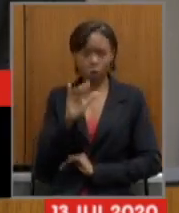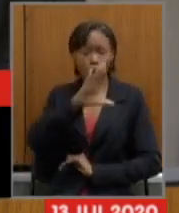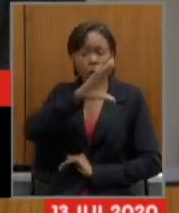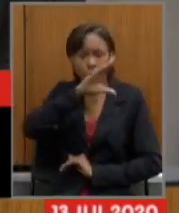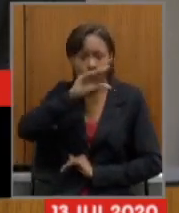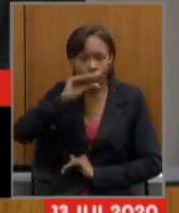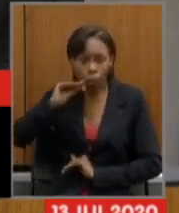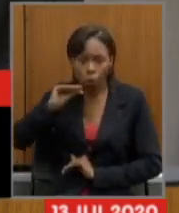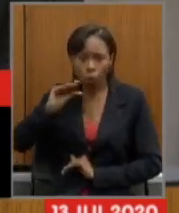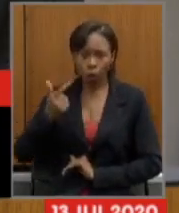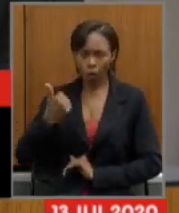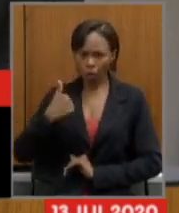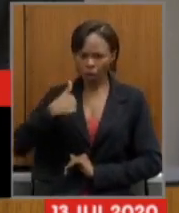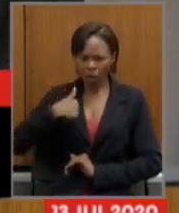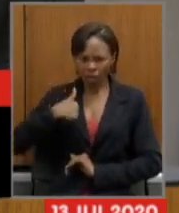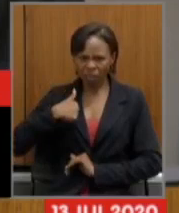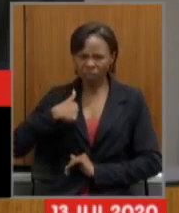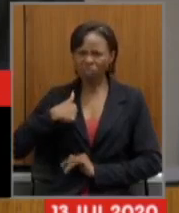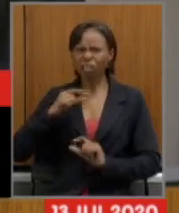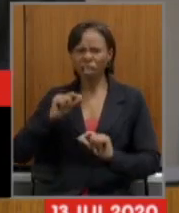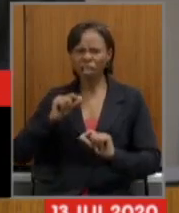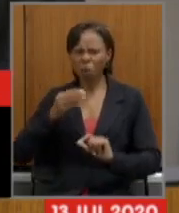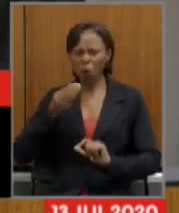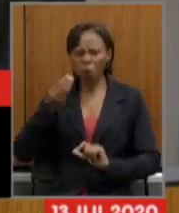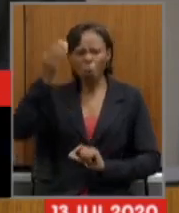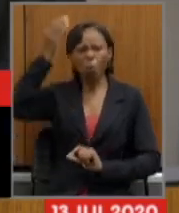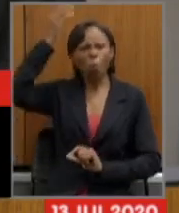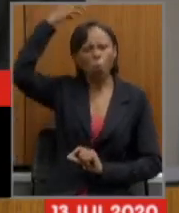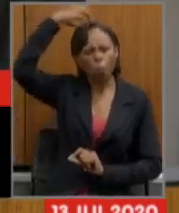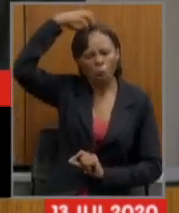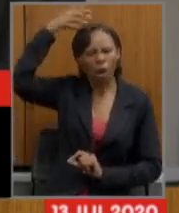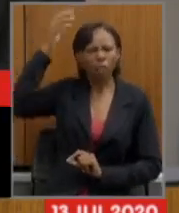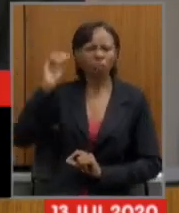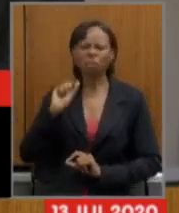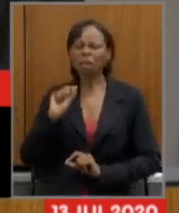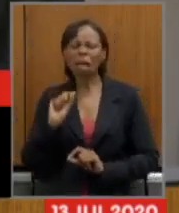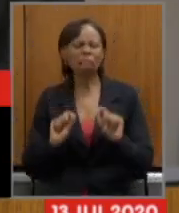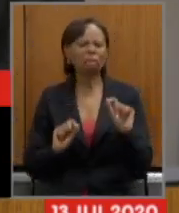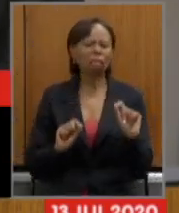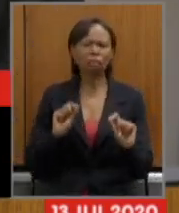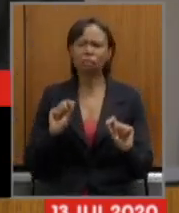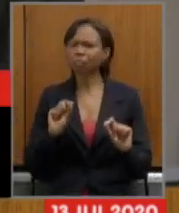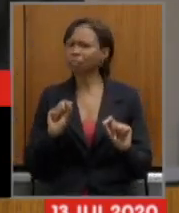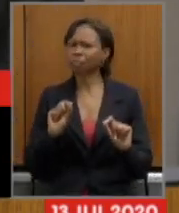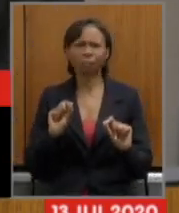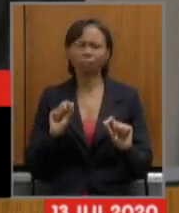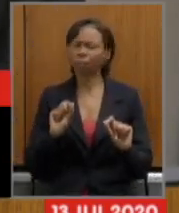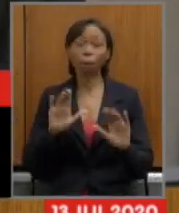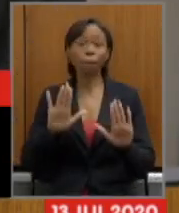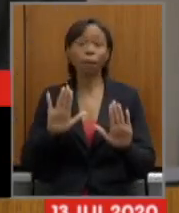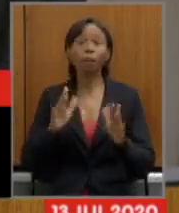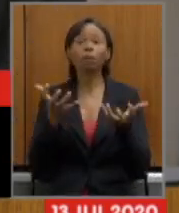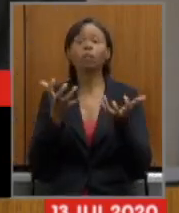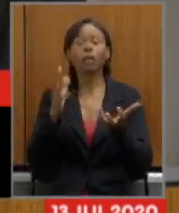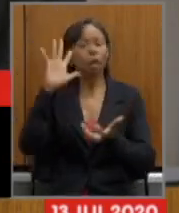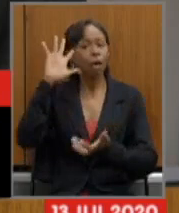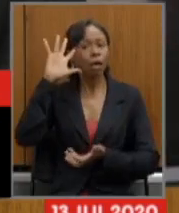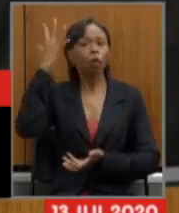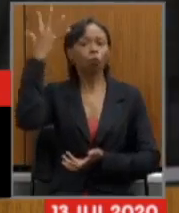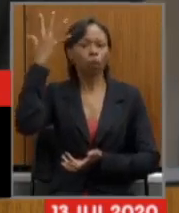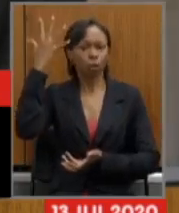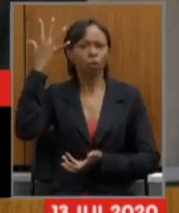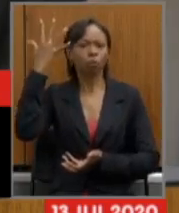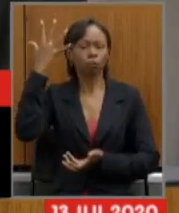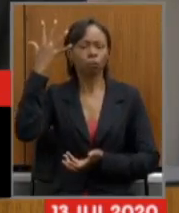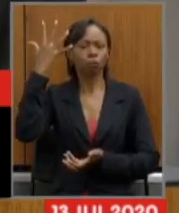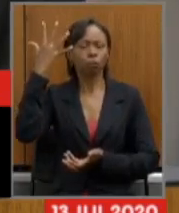procurando culpado na reforma da Previdência eu estou procurando a solução para garantir a sustentabilidade do